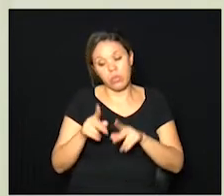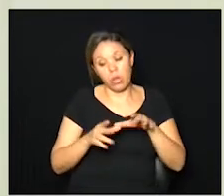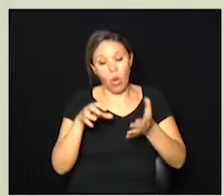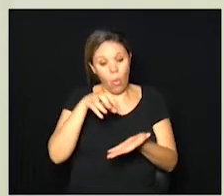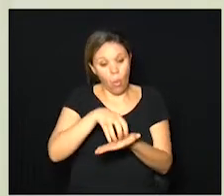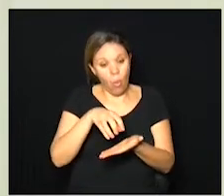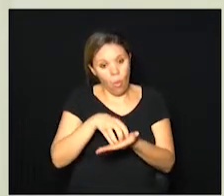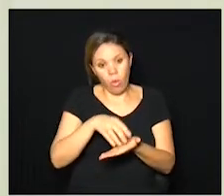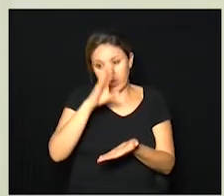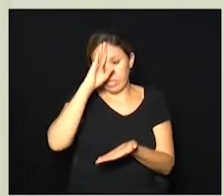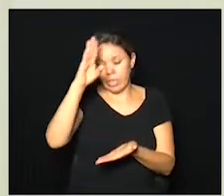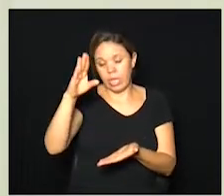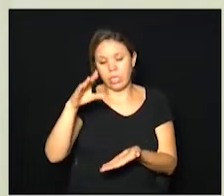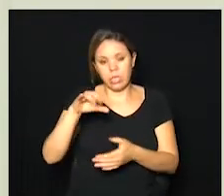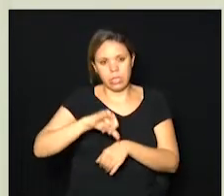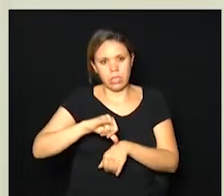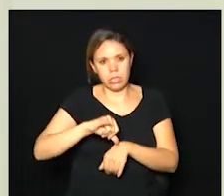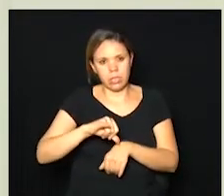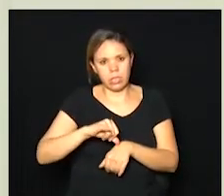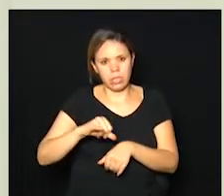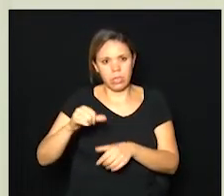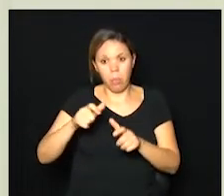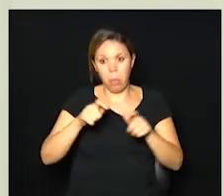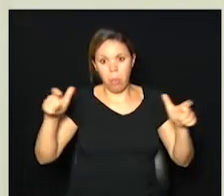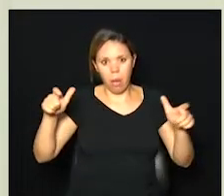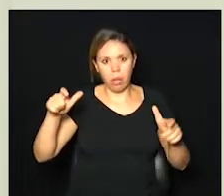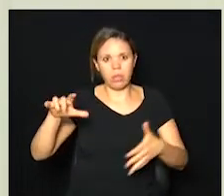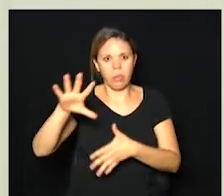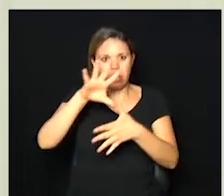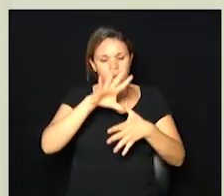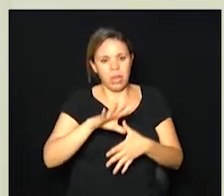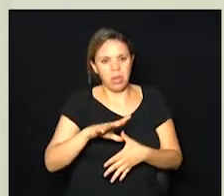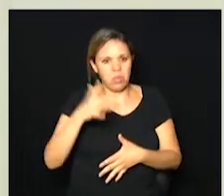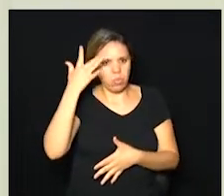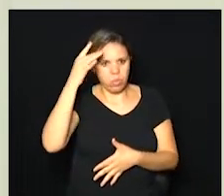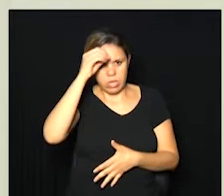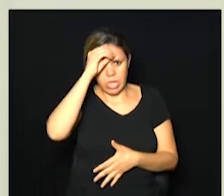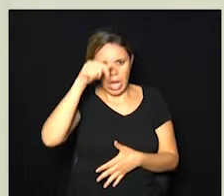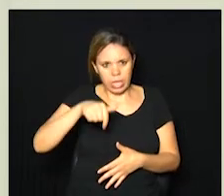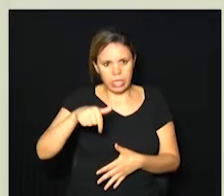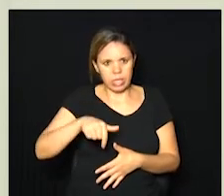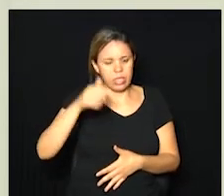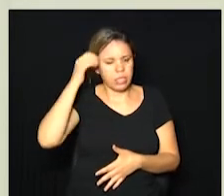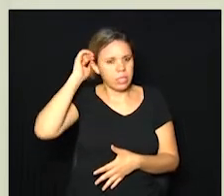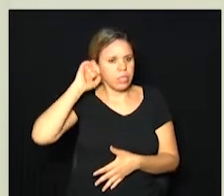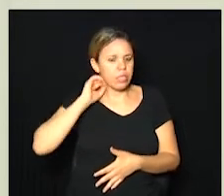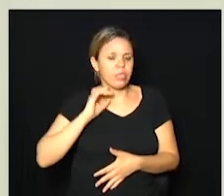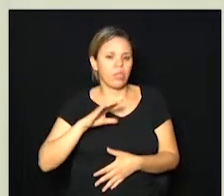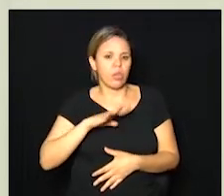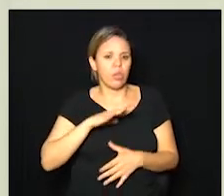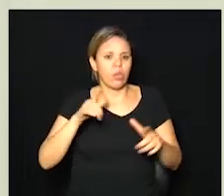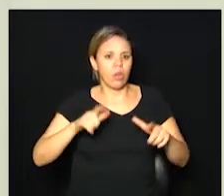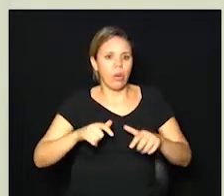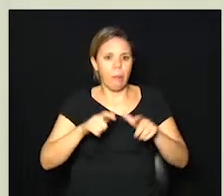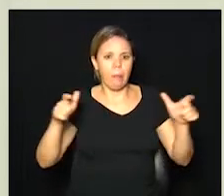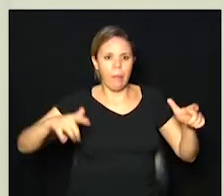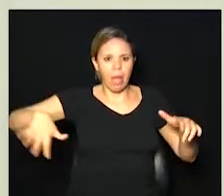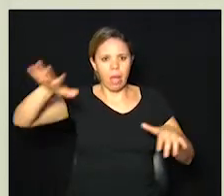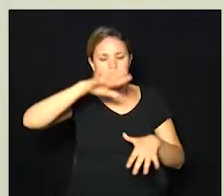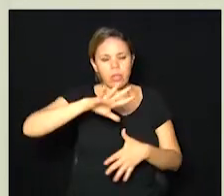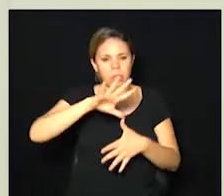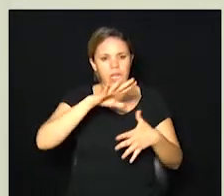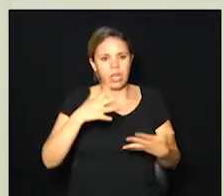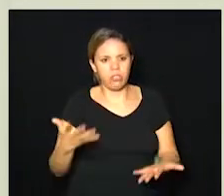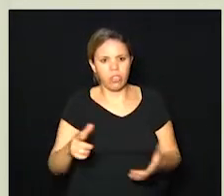central que é um dos maiores da América Latina as pessoas podem não saber mas o nosso laboratório municipal é um dos maiores da América